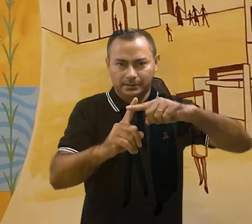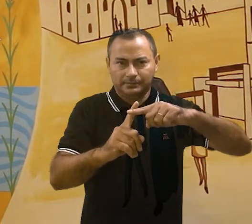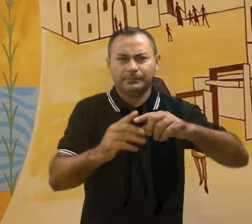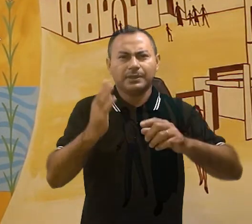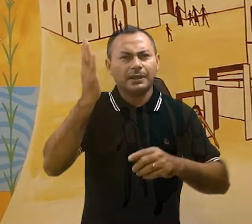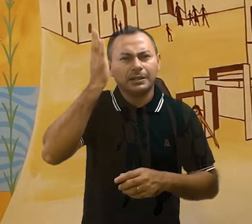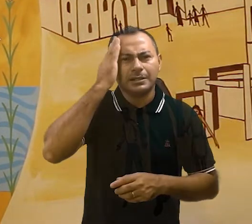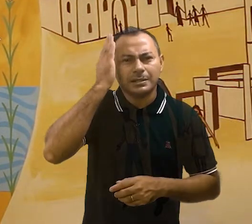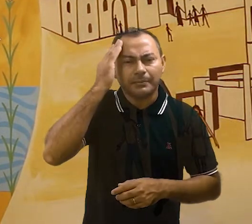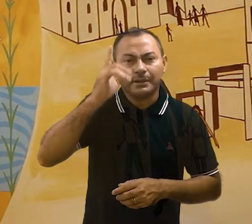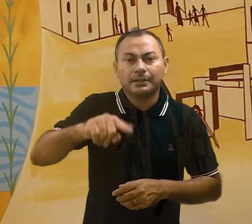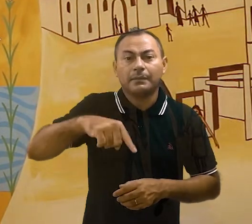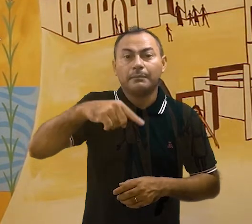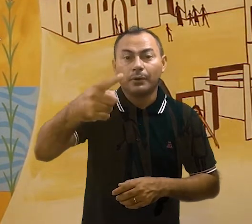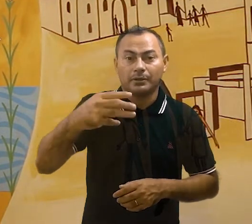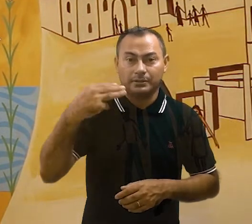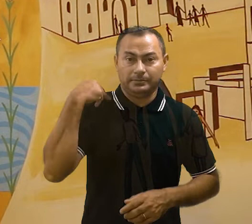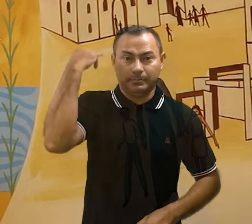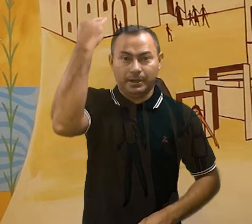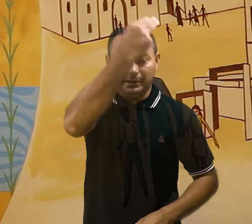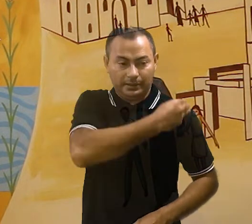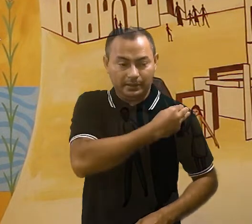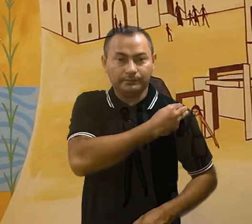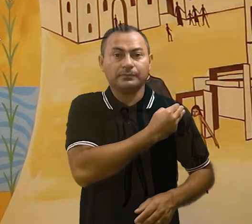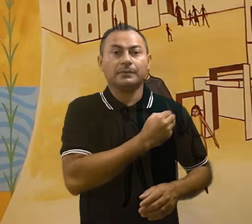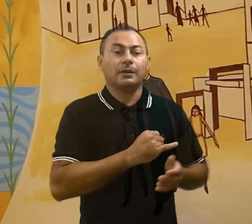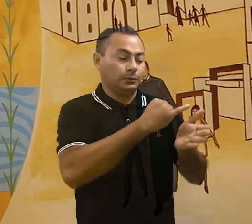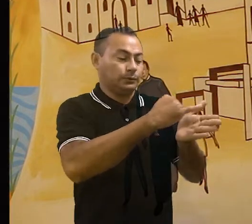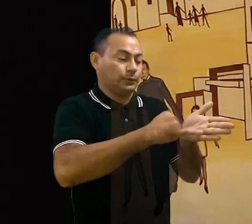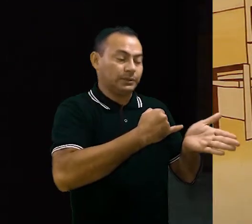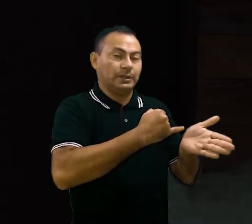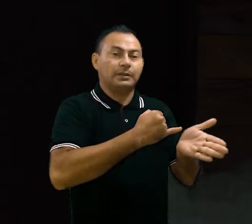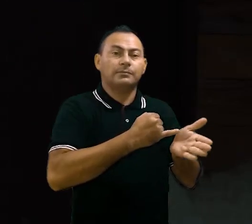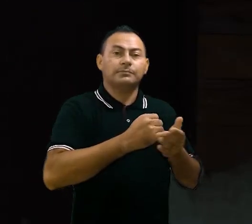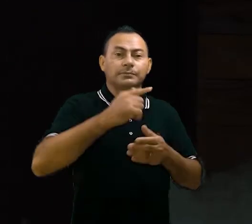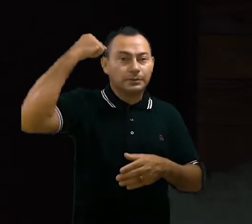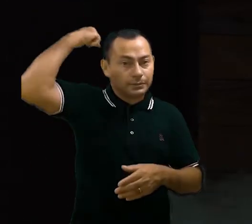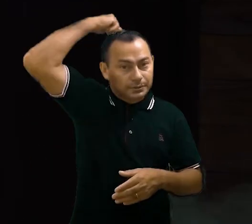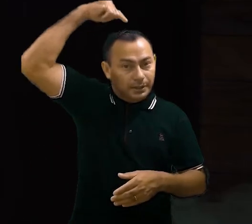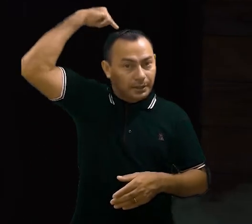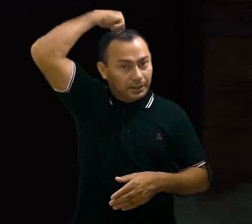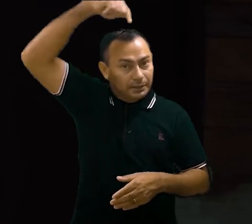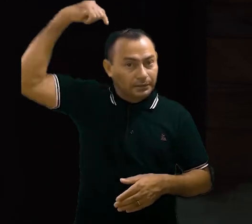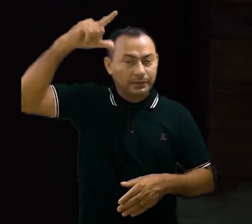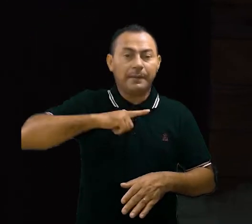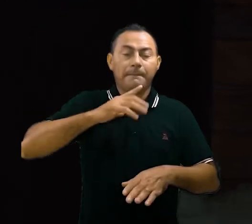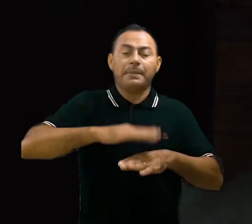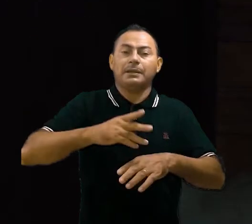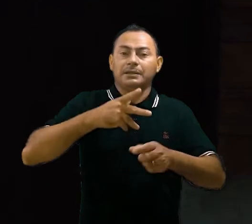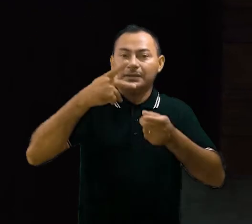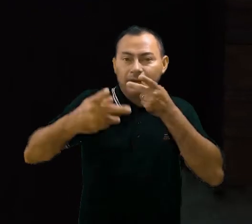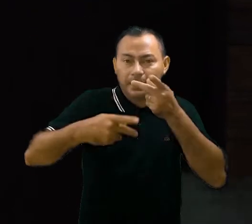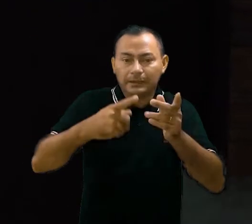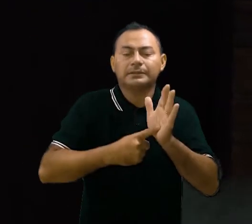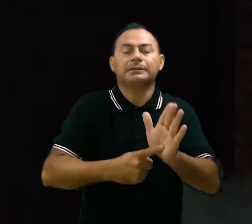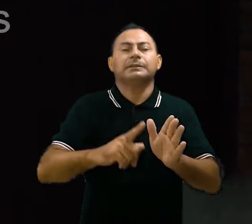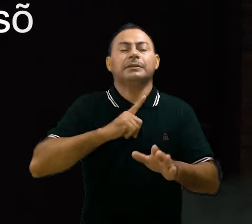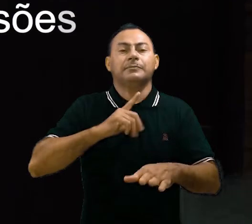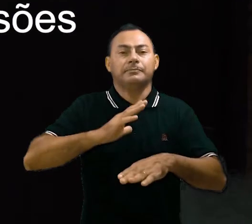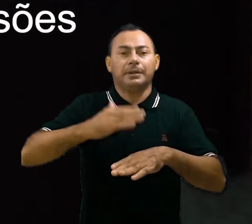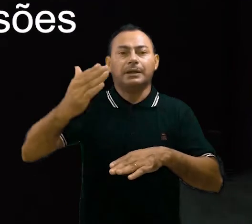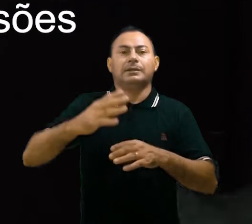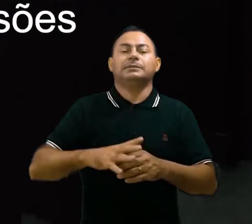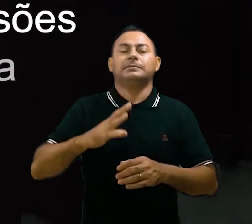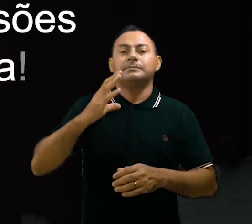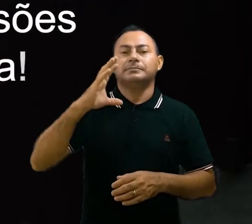Igreja. Sabe que, depois de Maria, José é o santo que mais teve abordagens, que